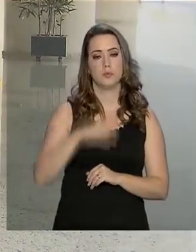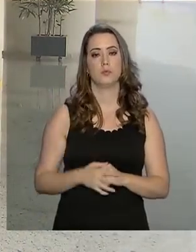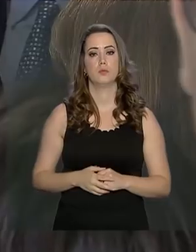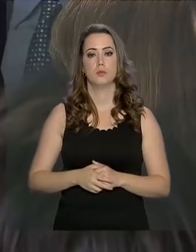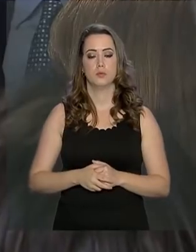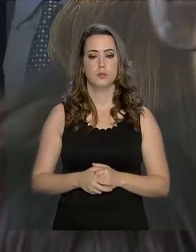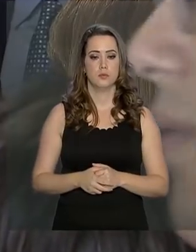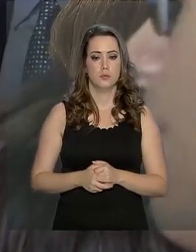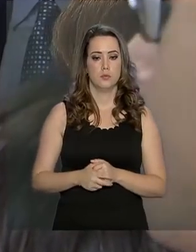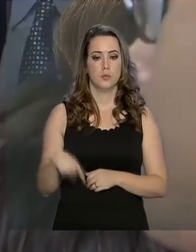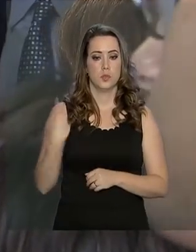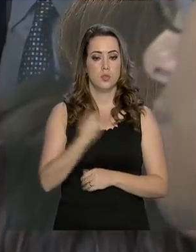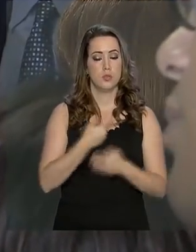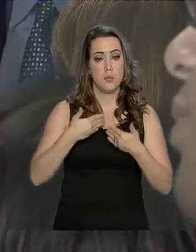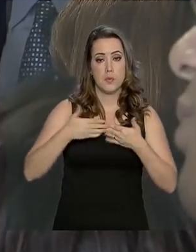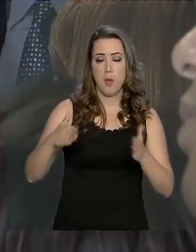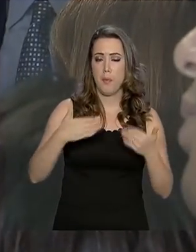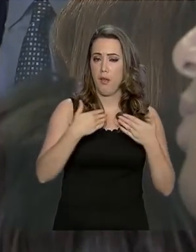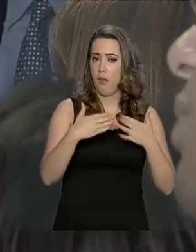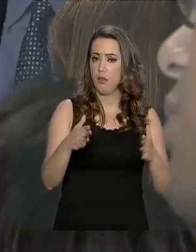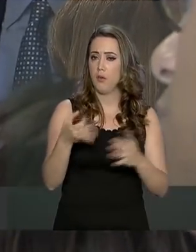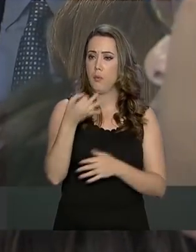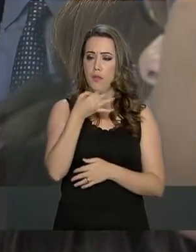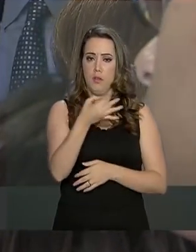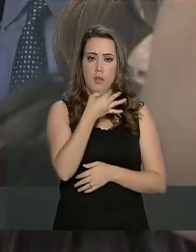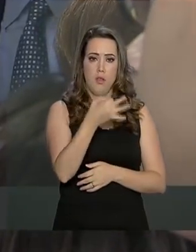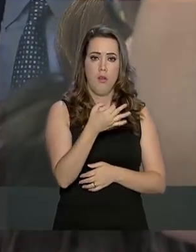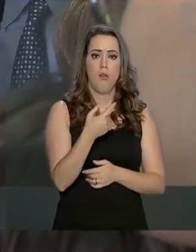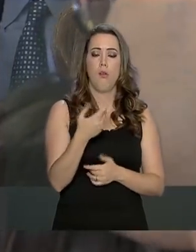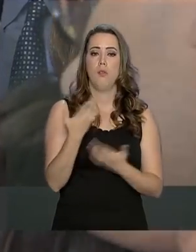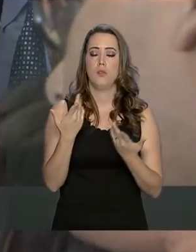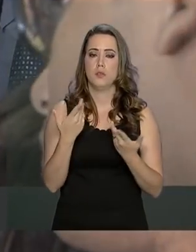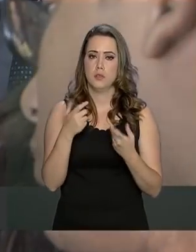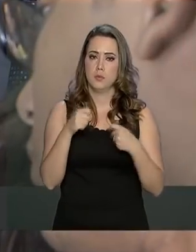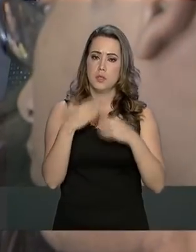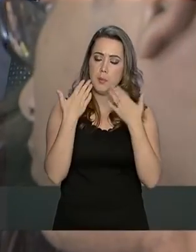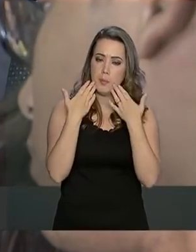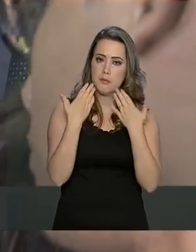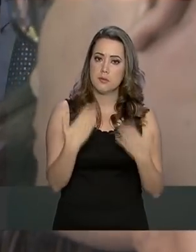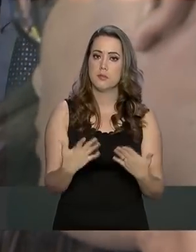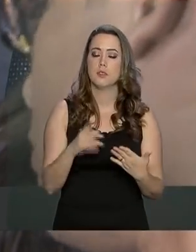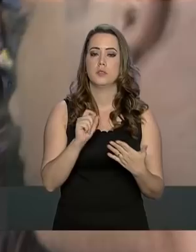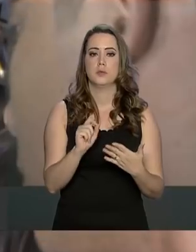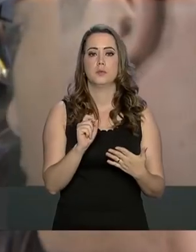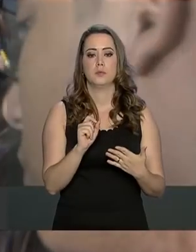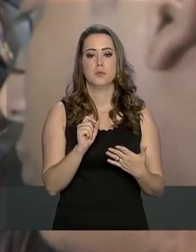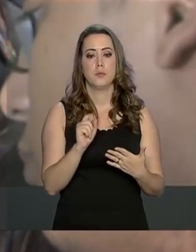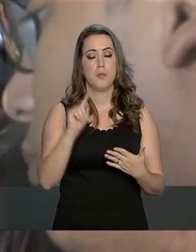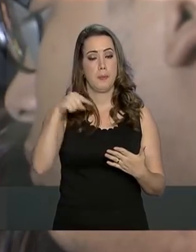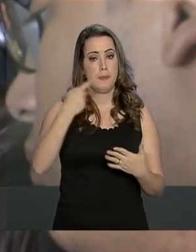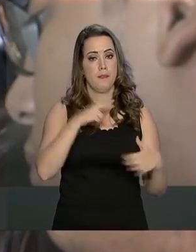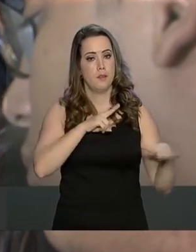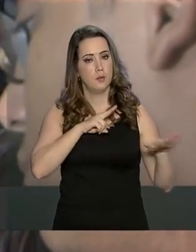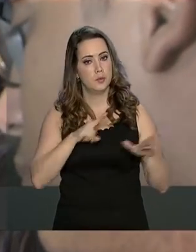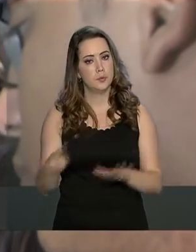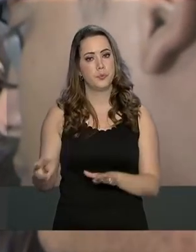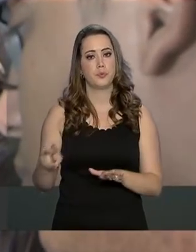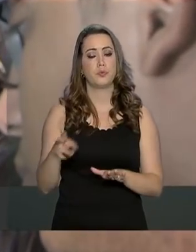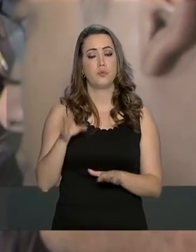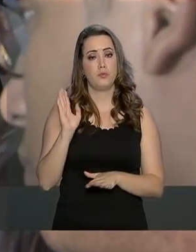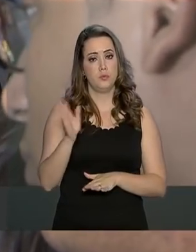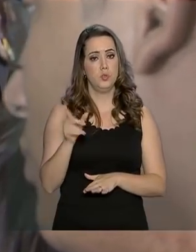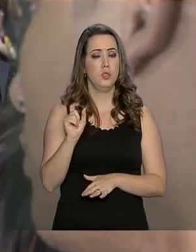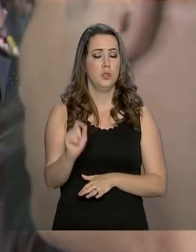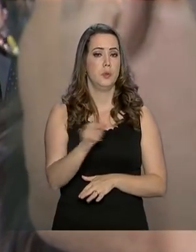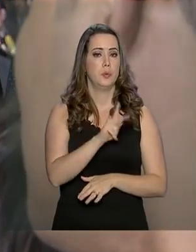Bolsonaro. Nós estamos abertos a sugestões e críticas. Deve ser apresentado na próxima semana, já que